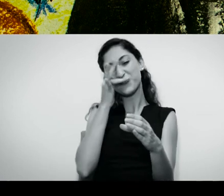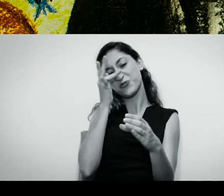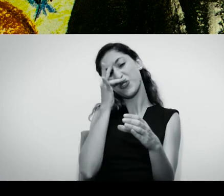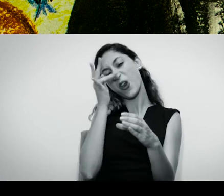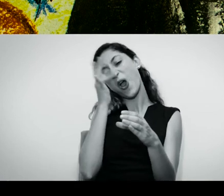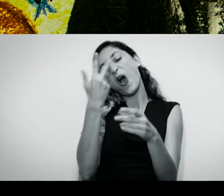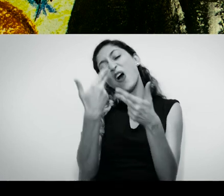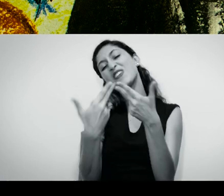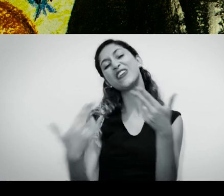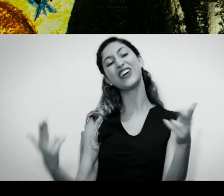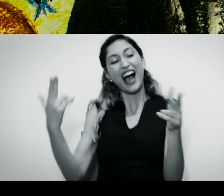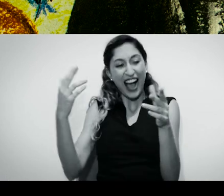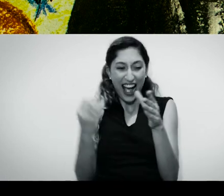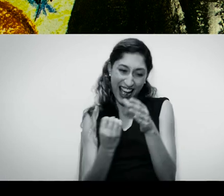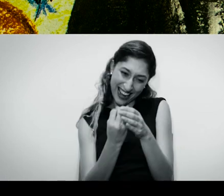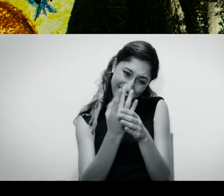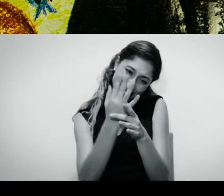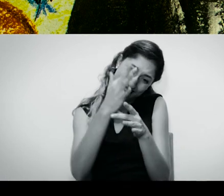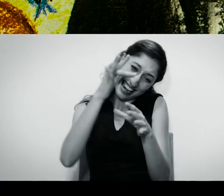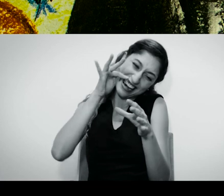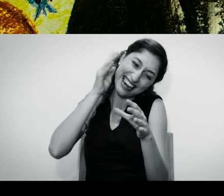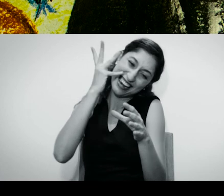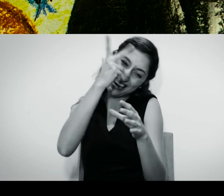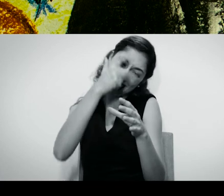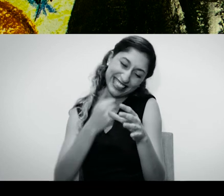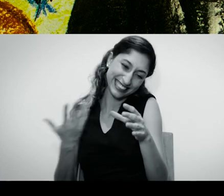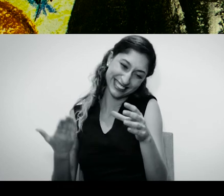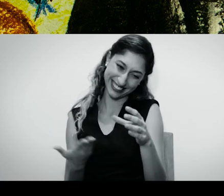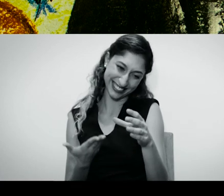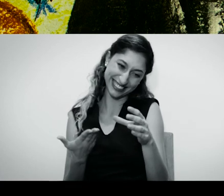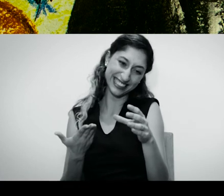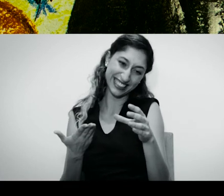Mil violetas saindo de uma velha chaminé.